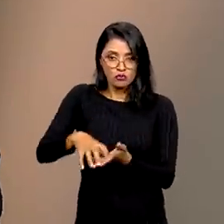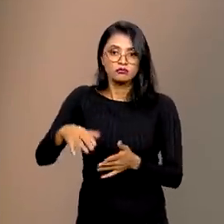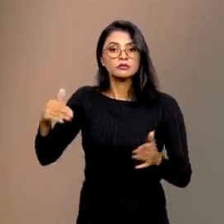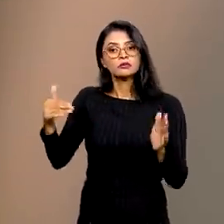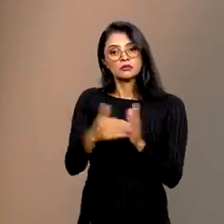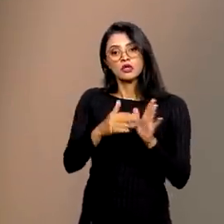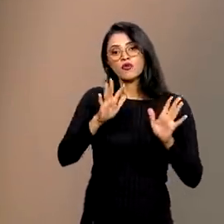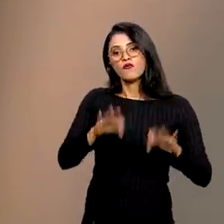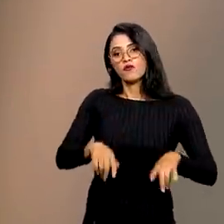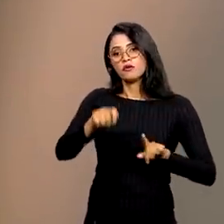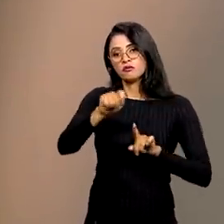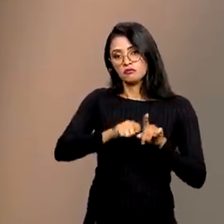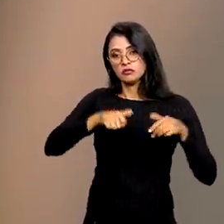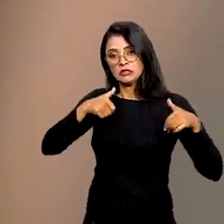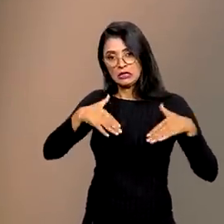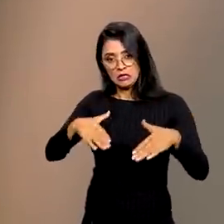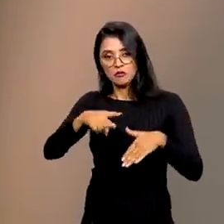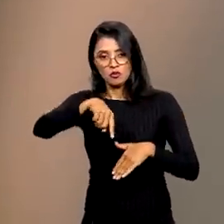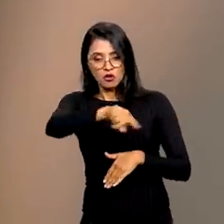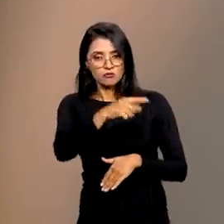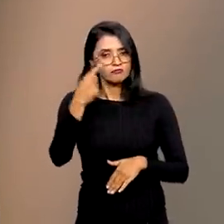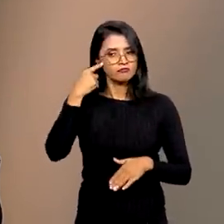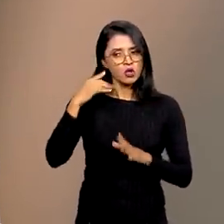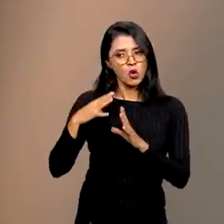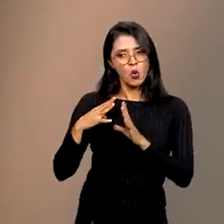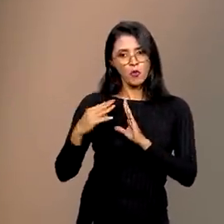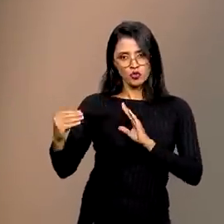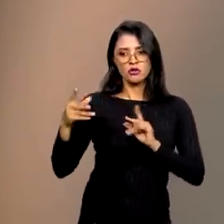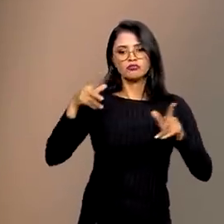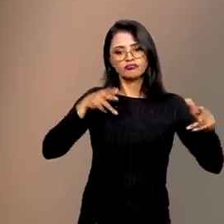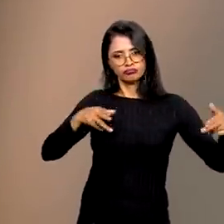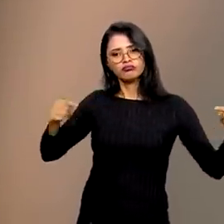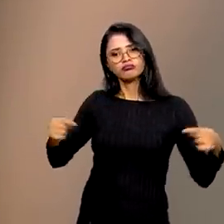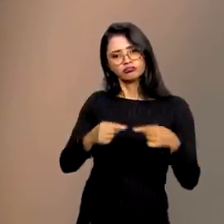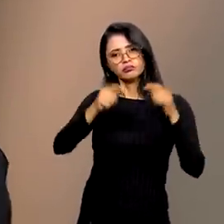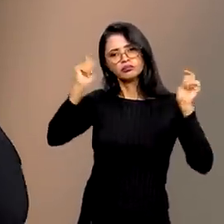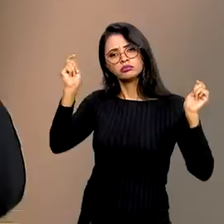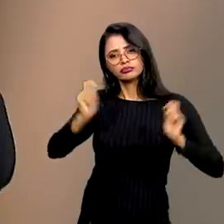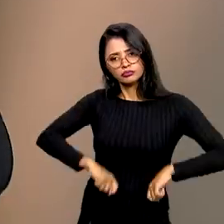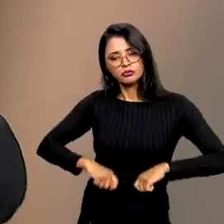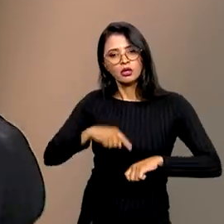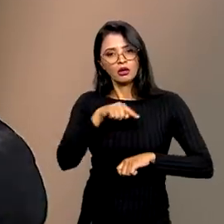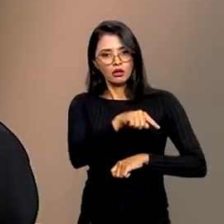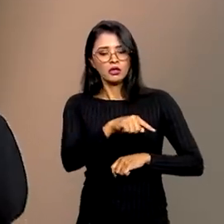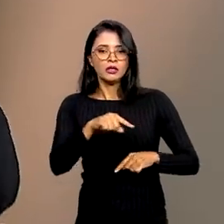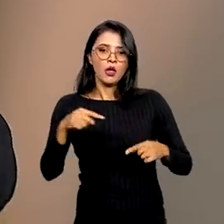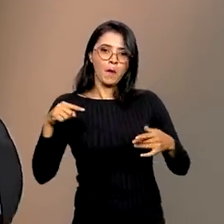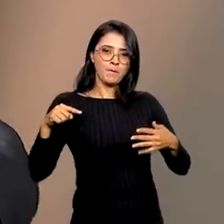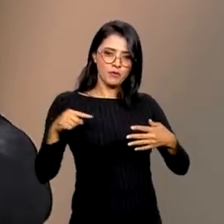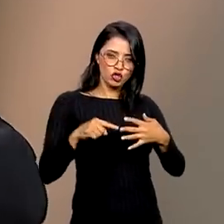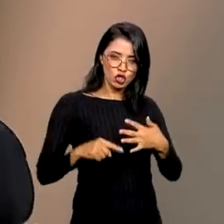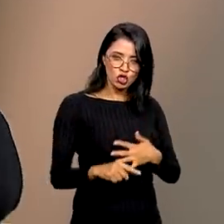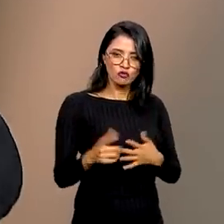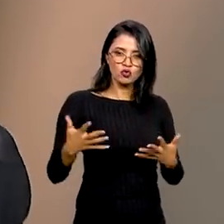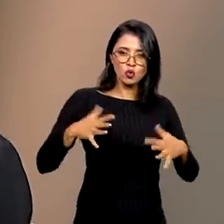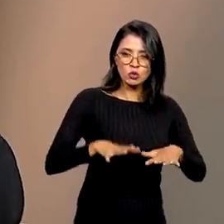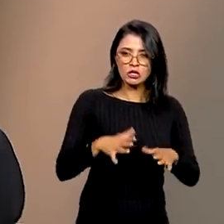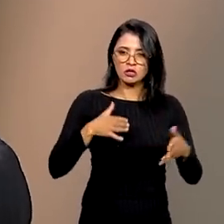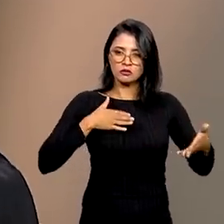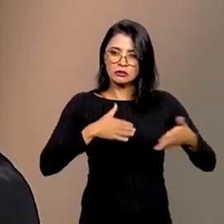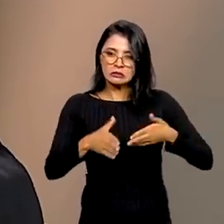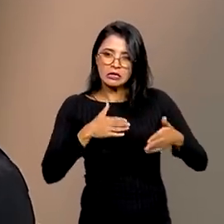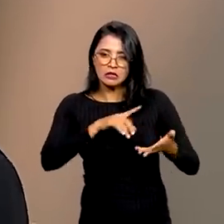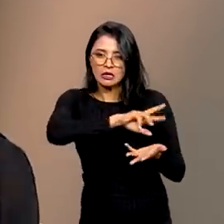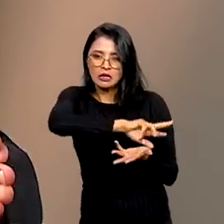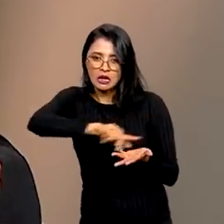setembro, aqueles órgãos que acharem que esse modelo atende às suas necessidades e cumpre esses objetivos de inclusão, de acesso,